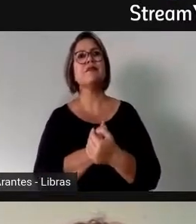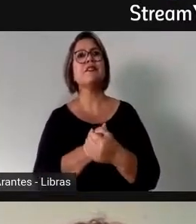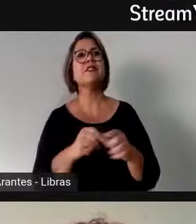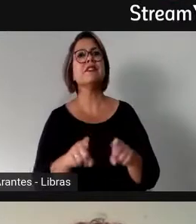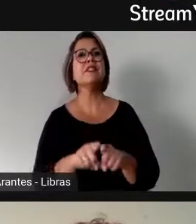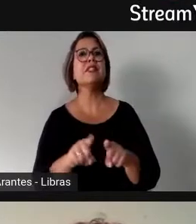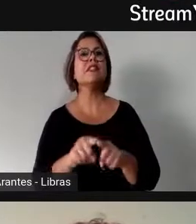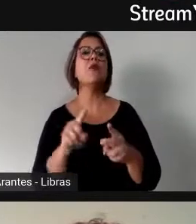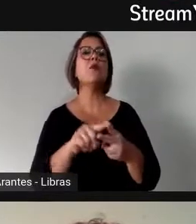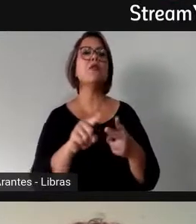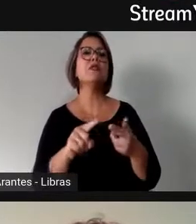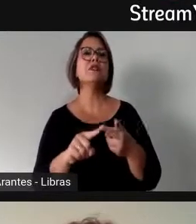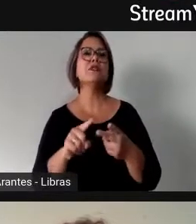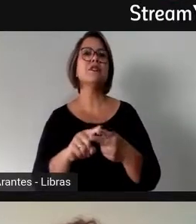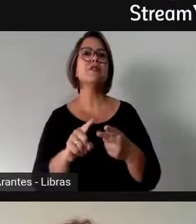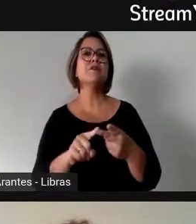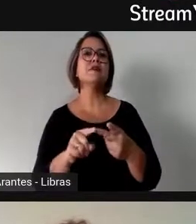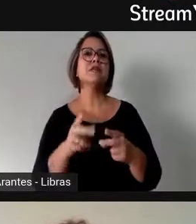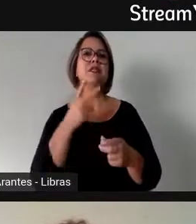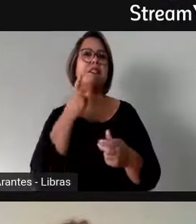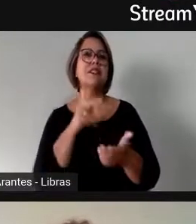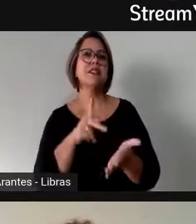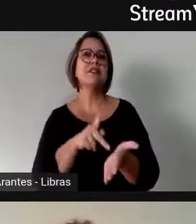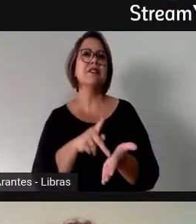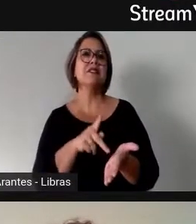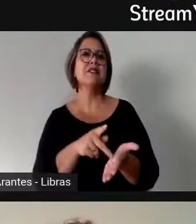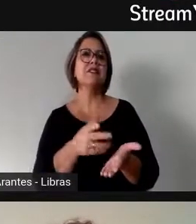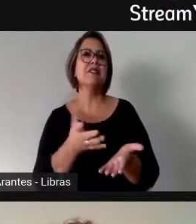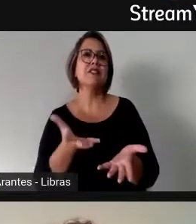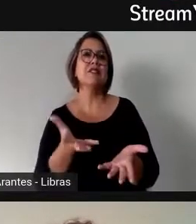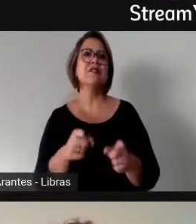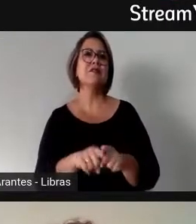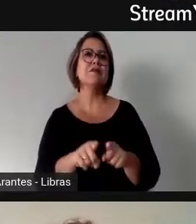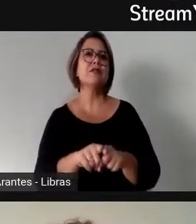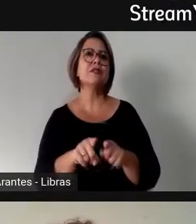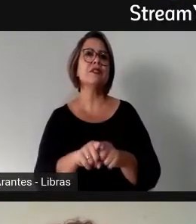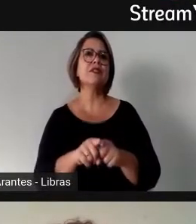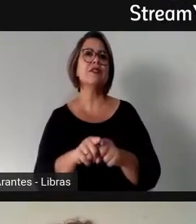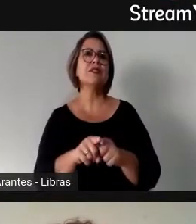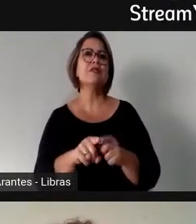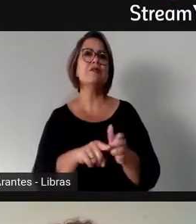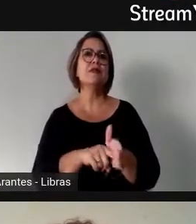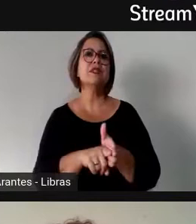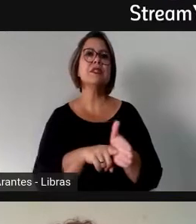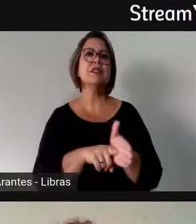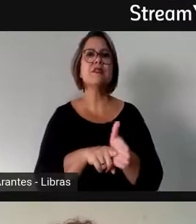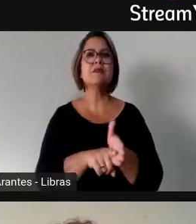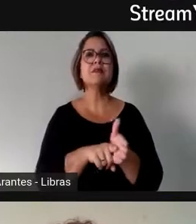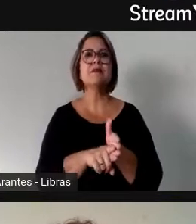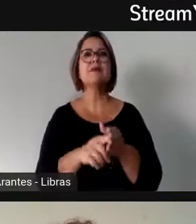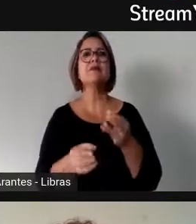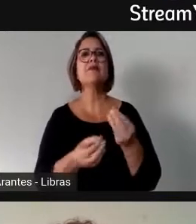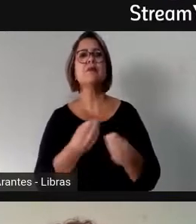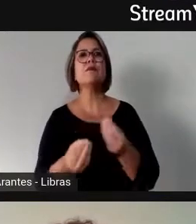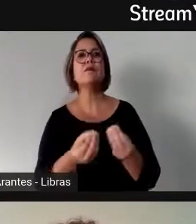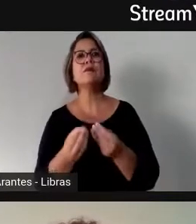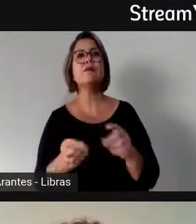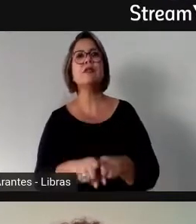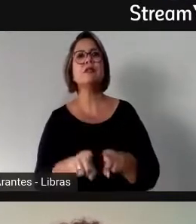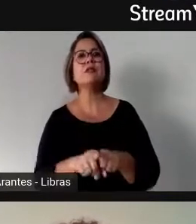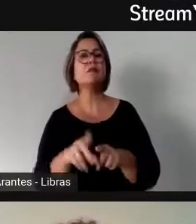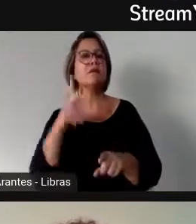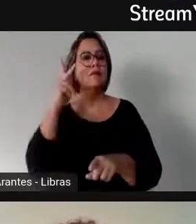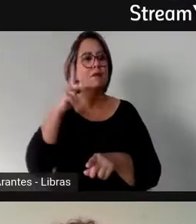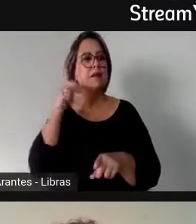você, se, apesar do número, o trabalho, como é o trabalho das mulheres no parlamento, se representam